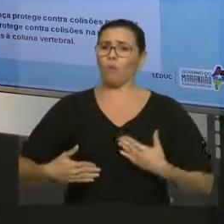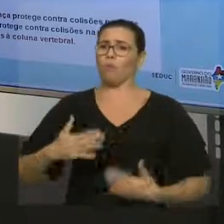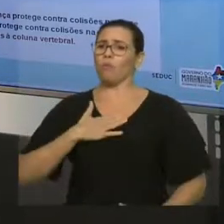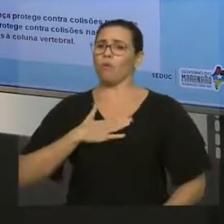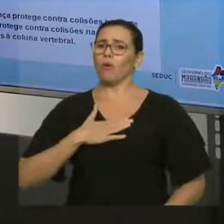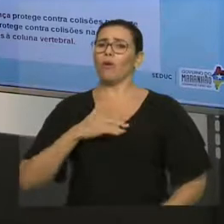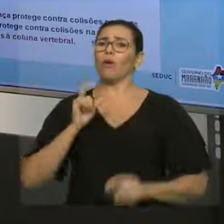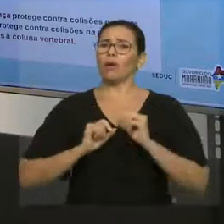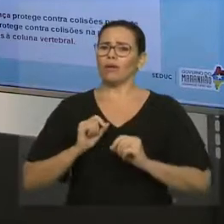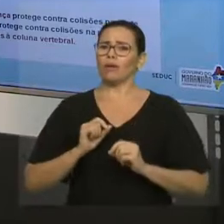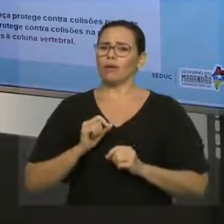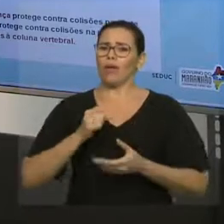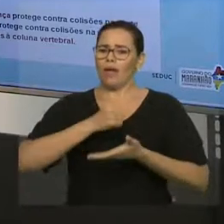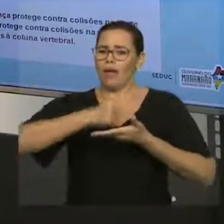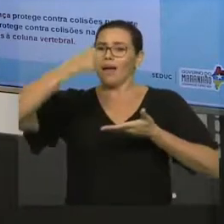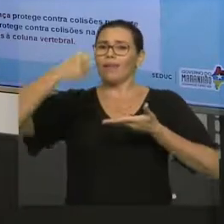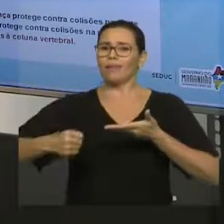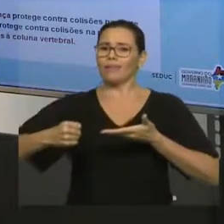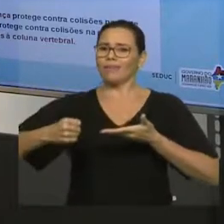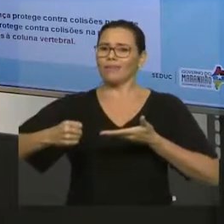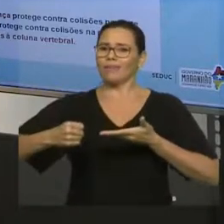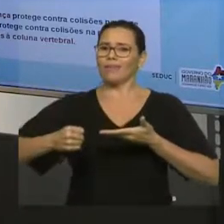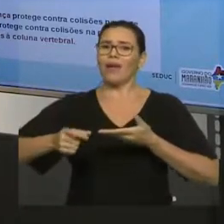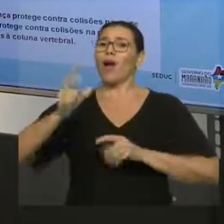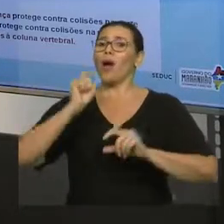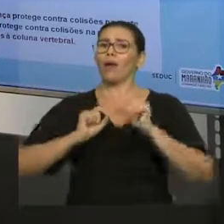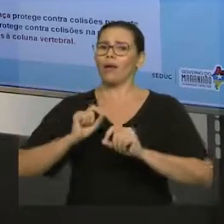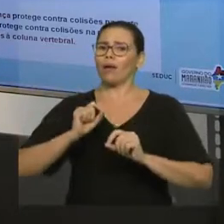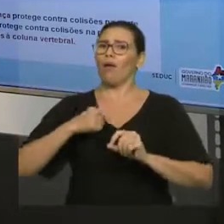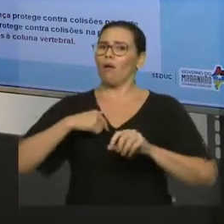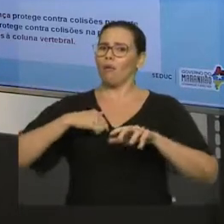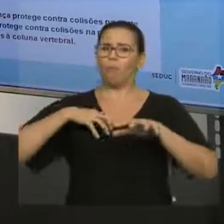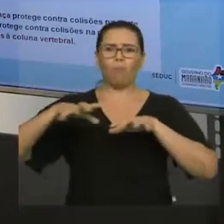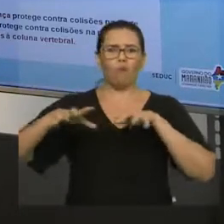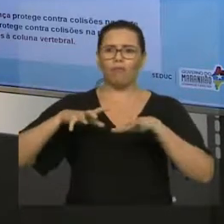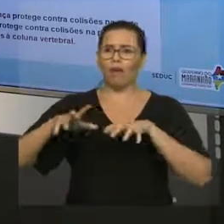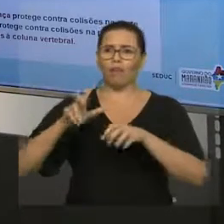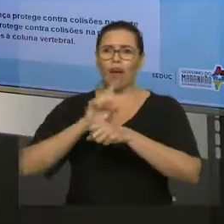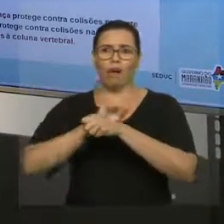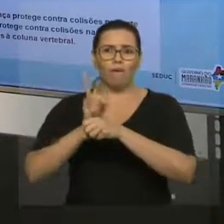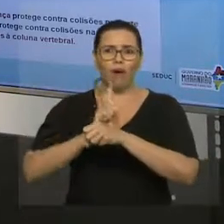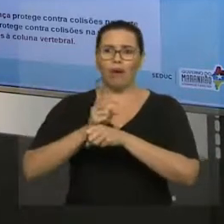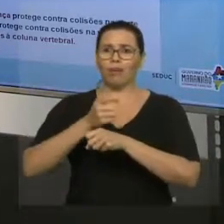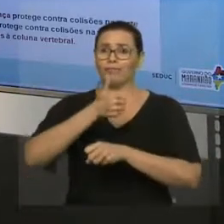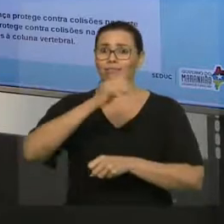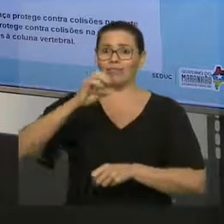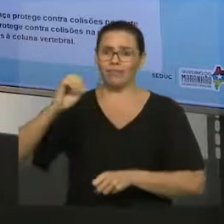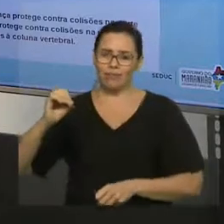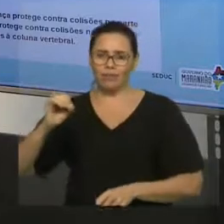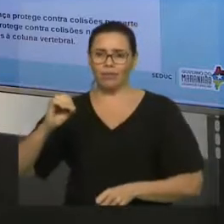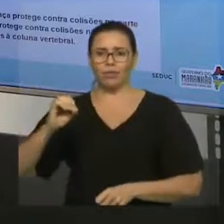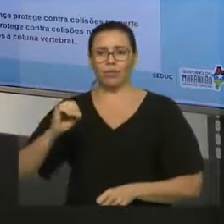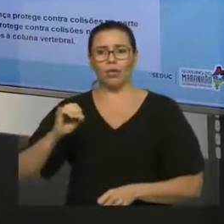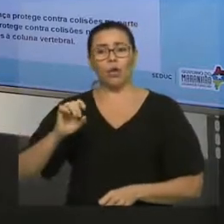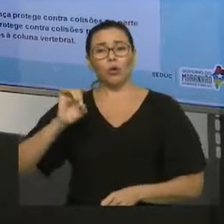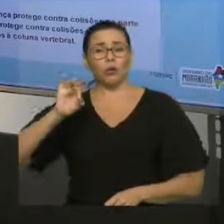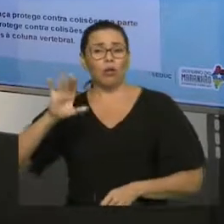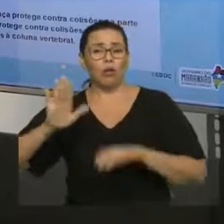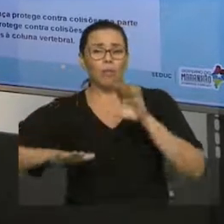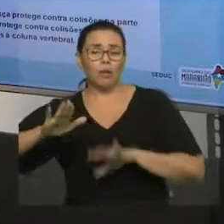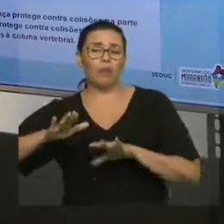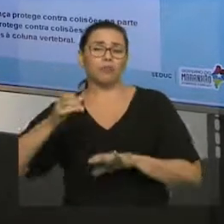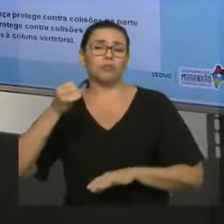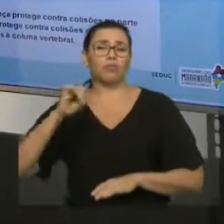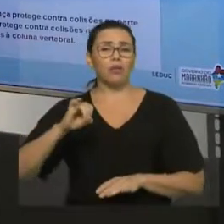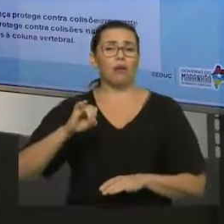estado de inércia. Então, a minha tendência natural é permanecer com aquela velocidade. A não ser que eu encontre uma força contrária que me tira daquilo.